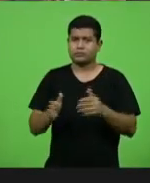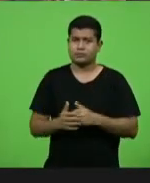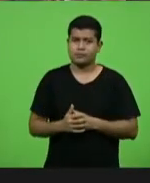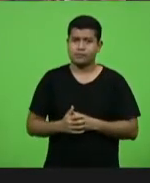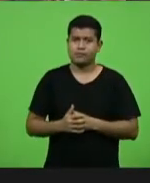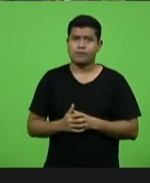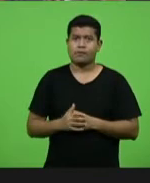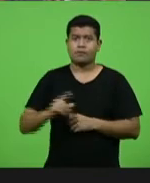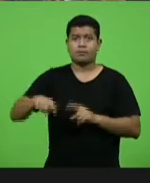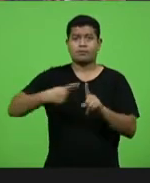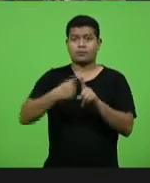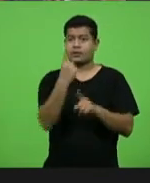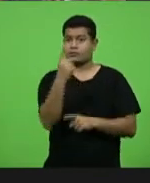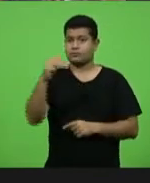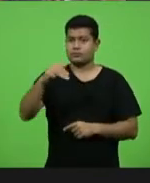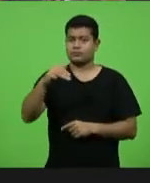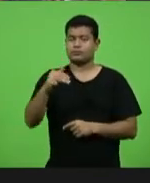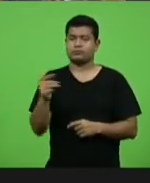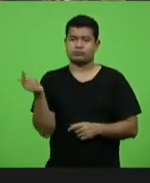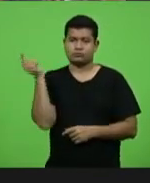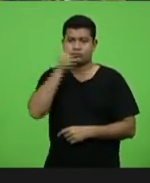Mais um minuto para concluir, deputado.